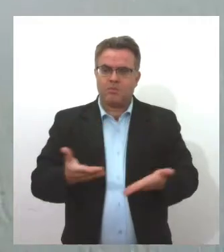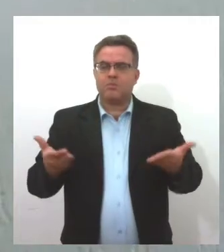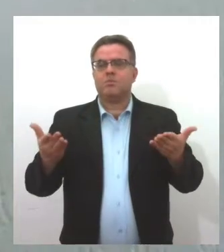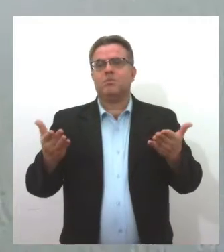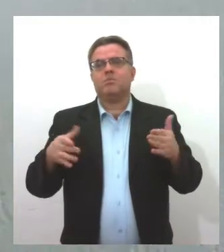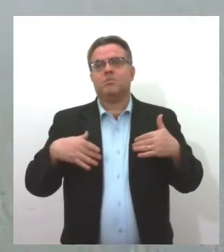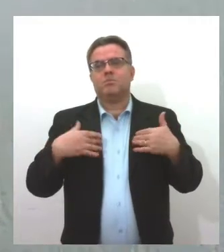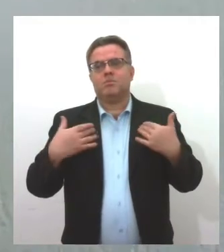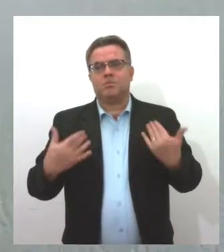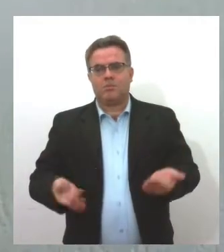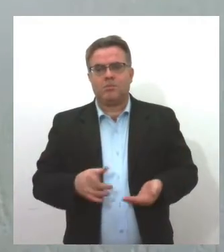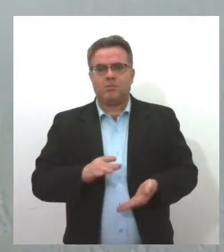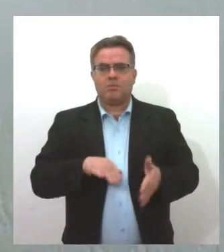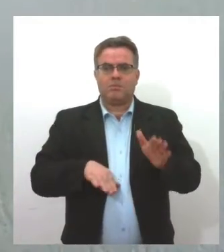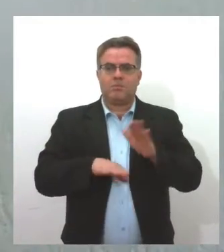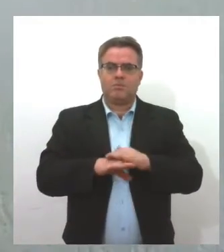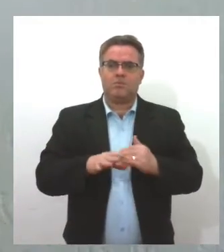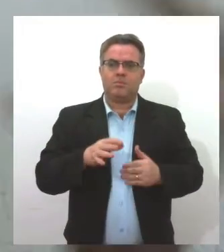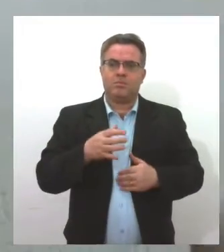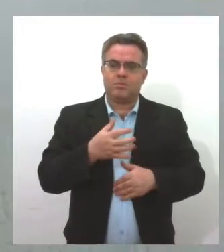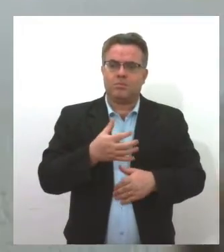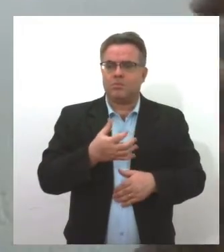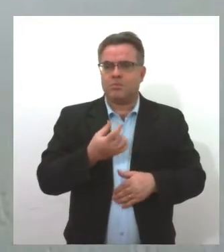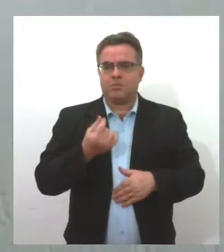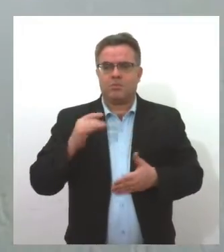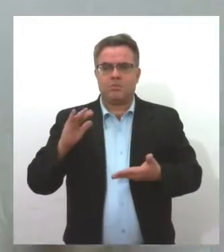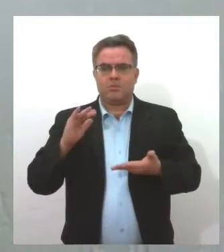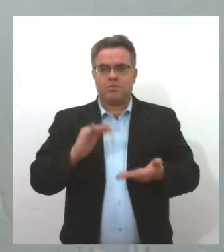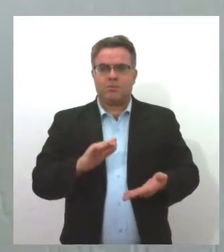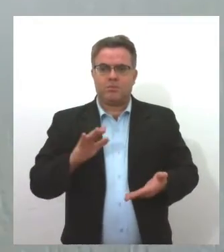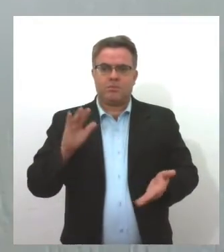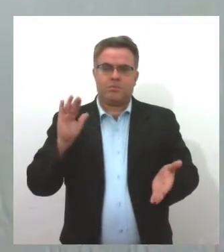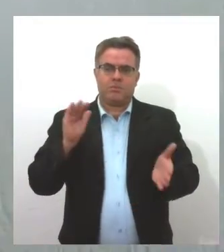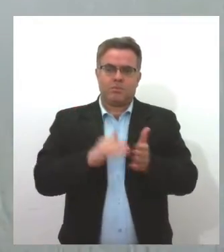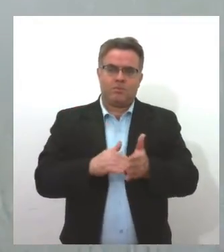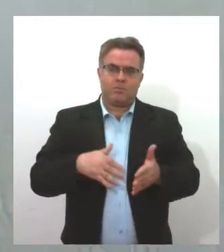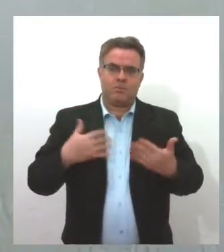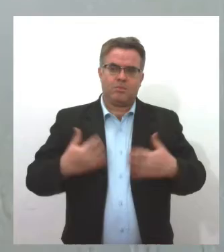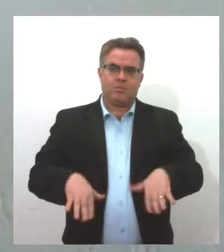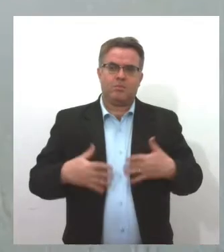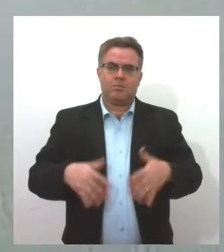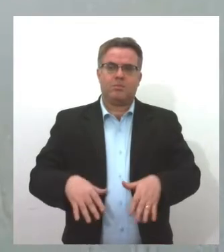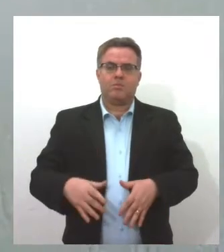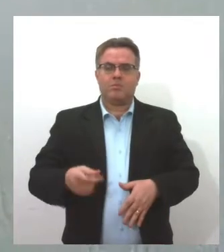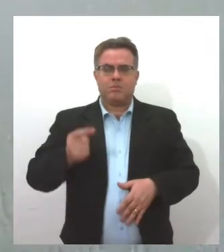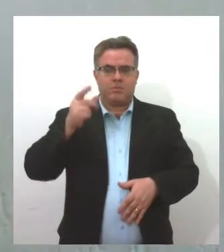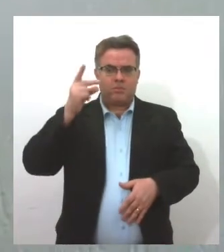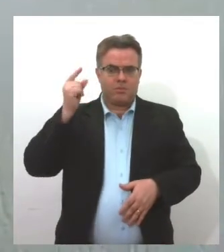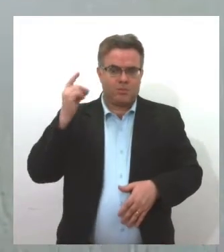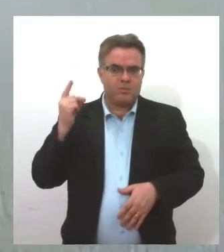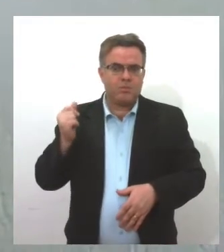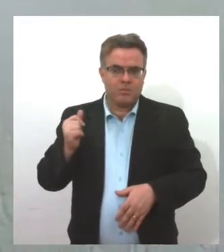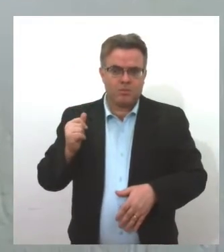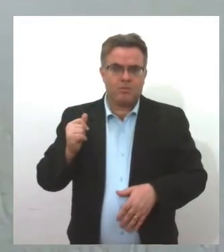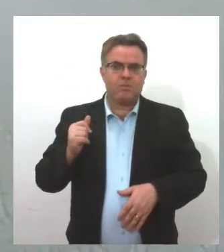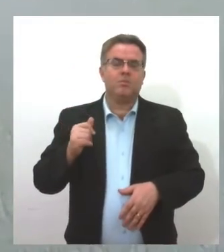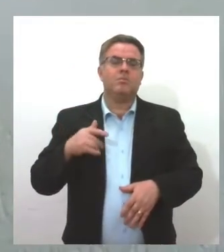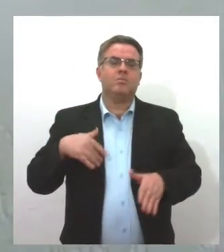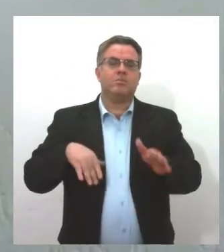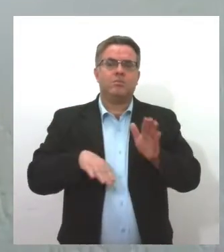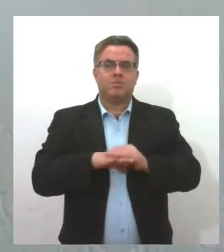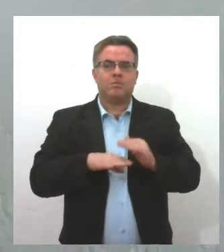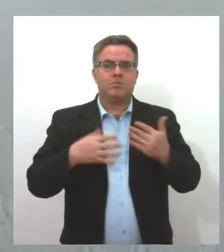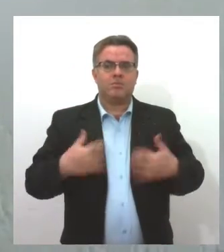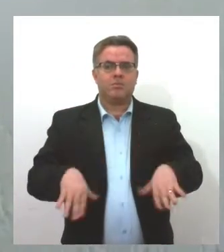depositados, sem ser utilizados desde o governo de Michel Temer. e continua lá, depositados, ainda tem